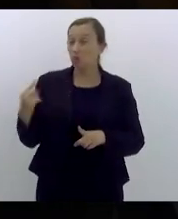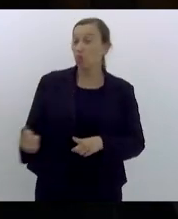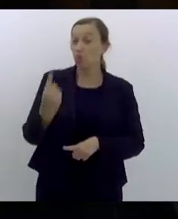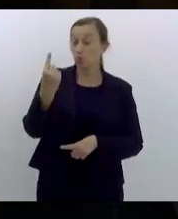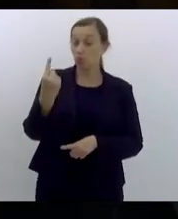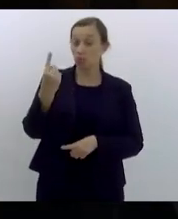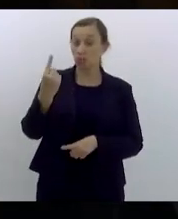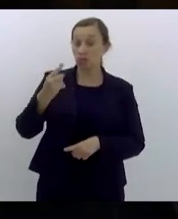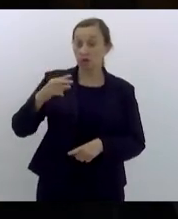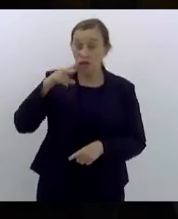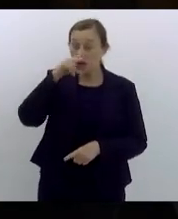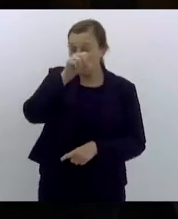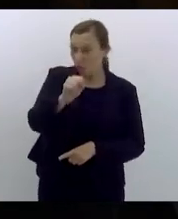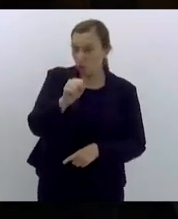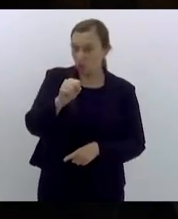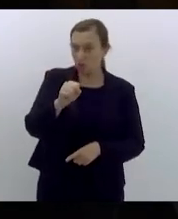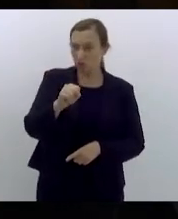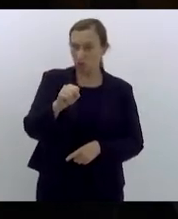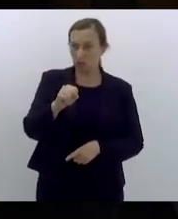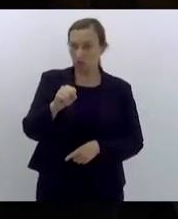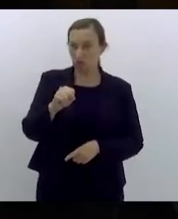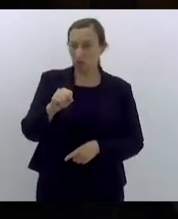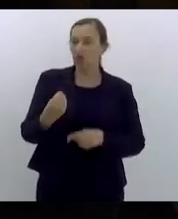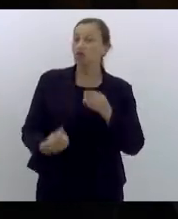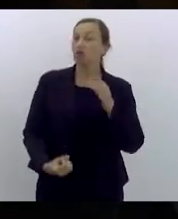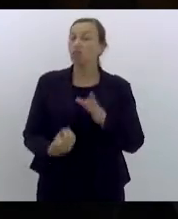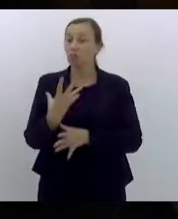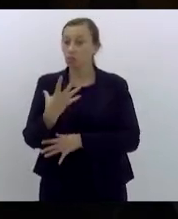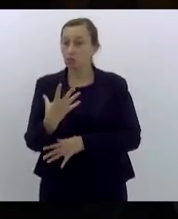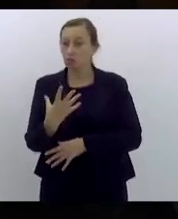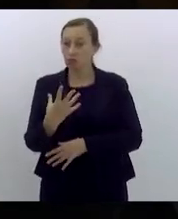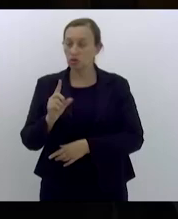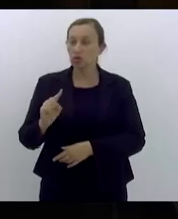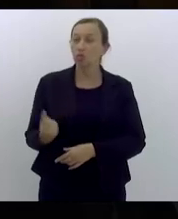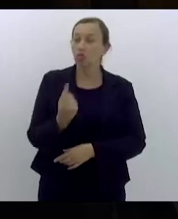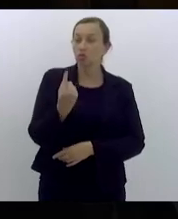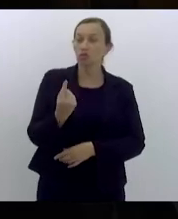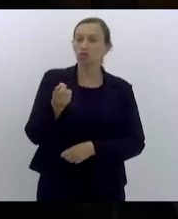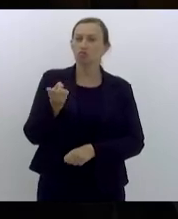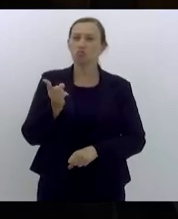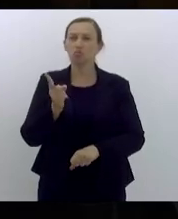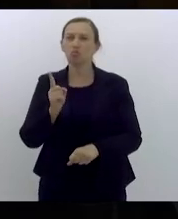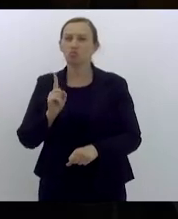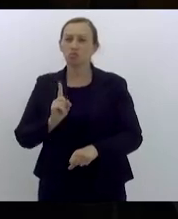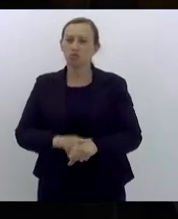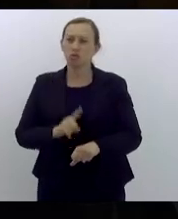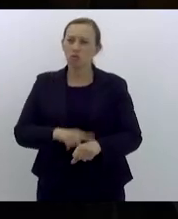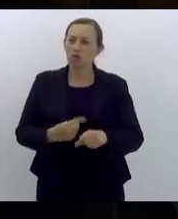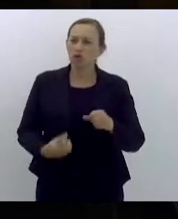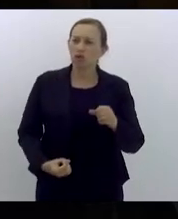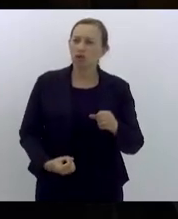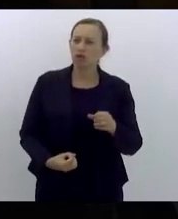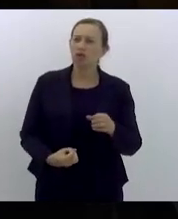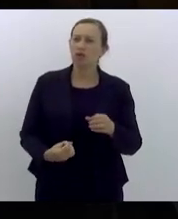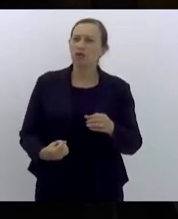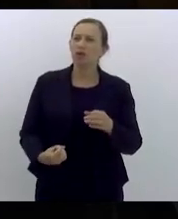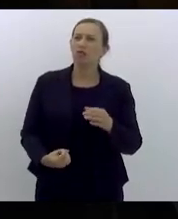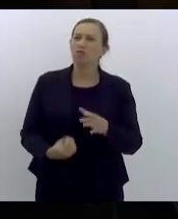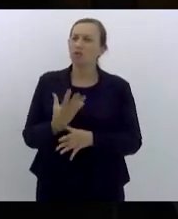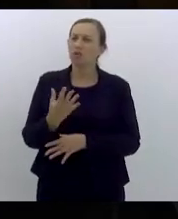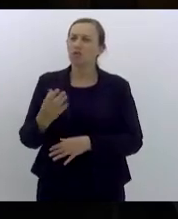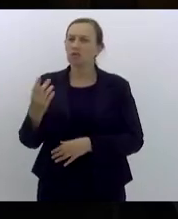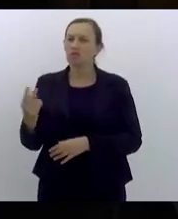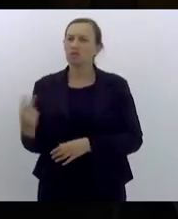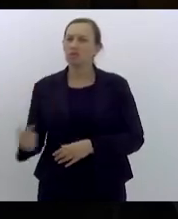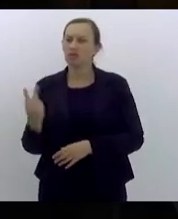força ativa o único fator de produção que em última instância é capaz de imprimir e produzir valor em toda a cadeia de produção